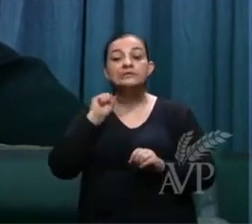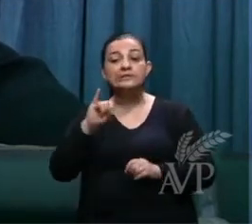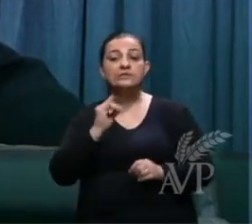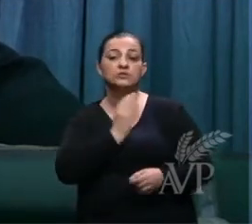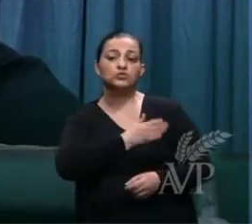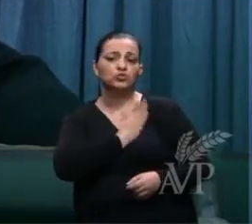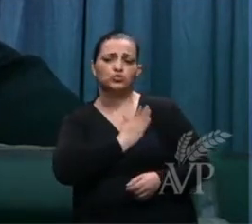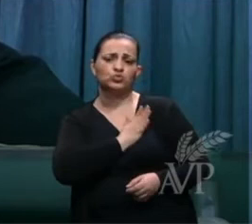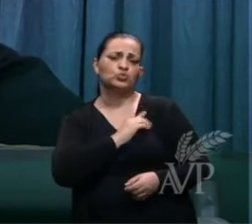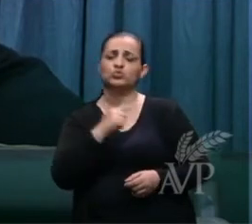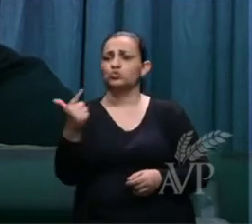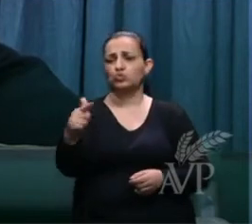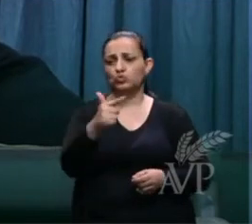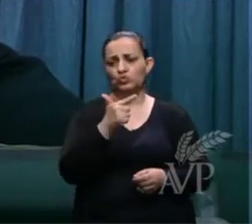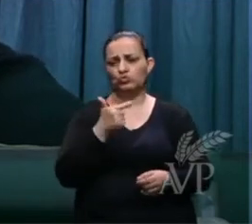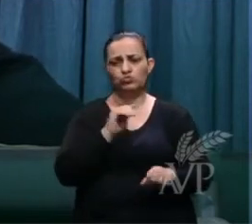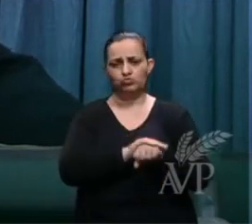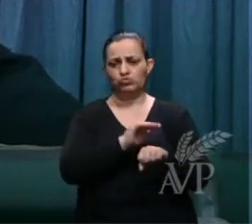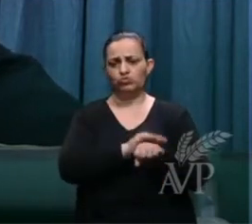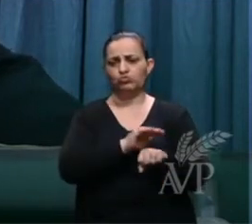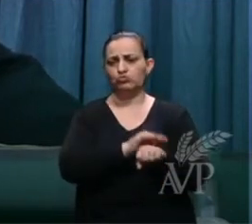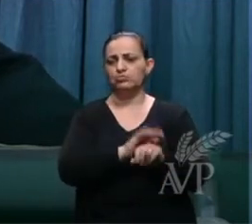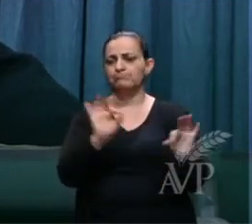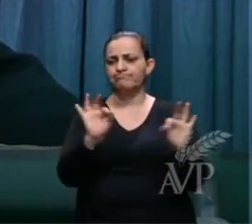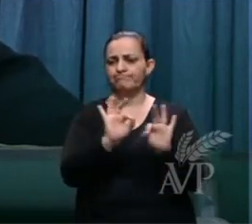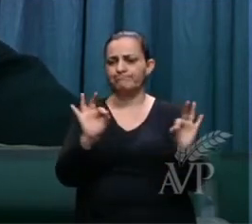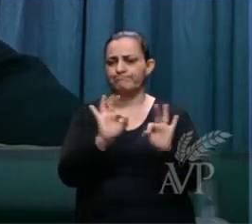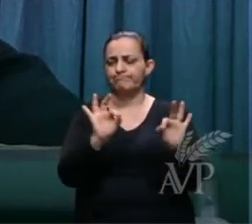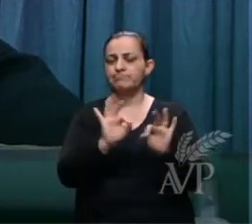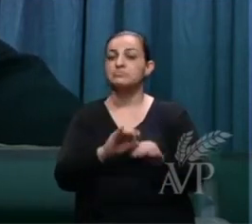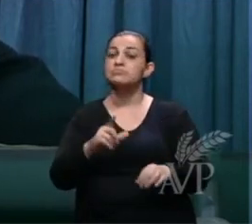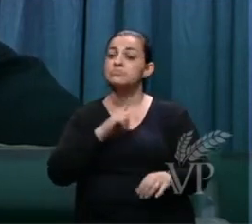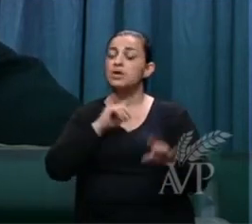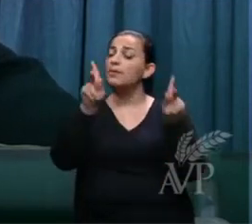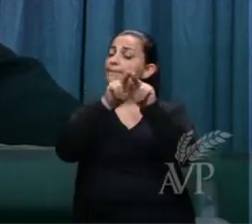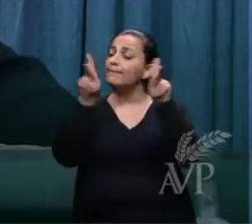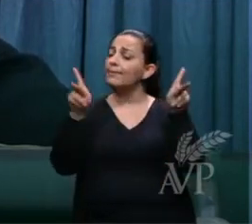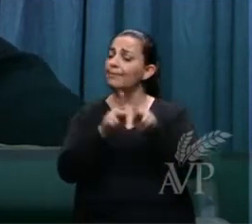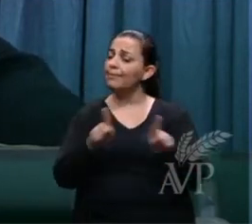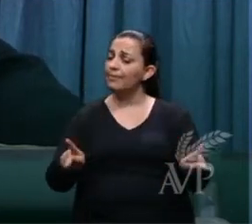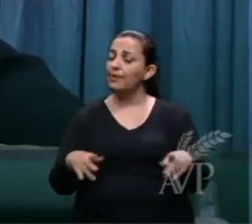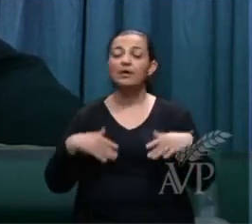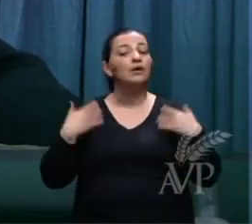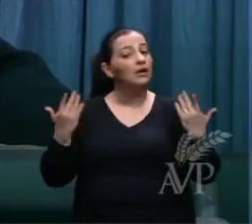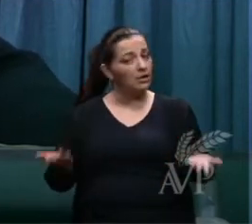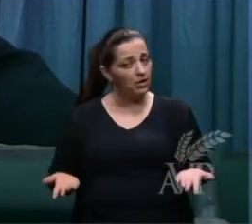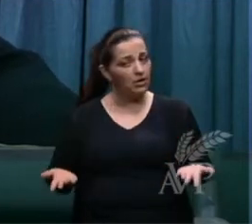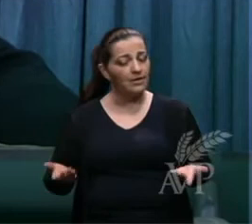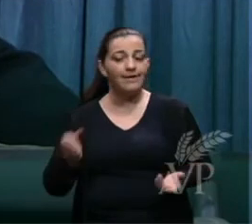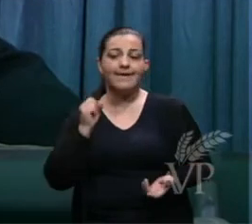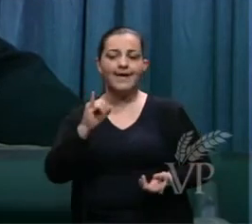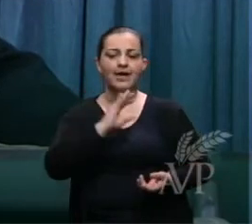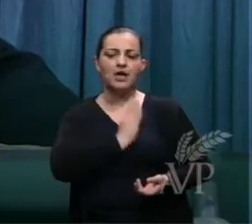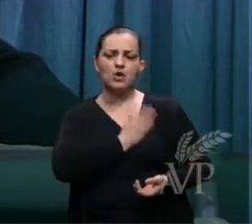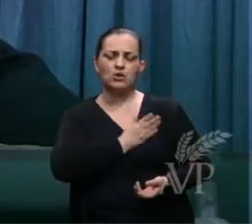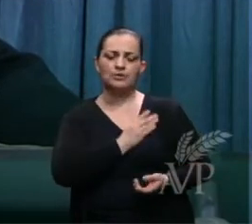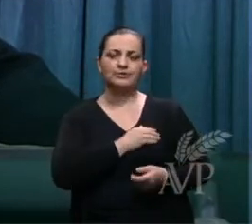coração não nos condena temos paz agora e se o coração condena